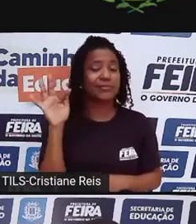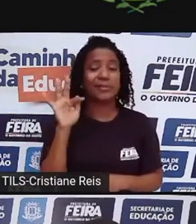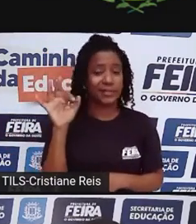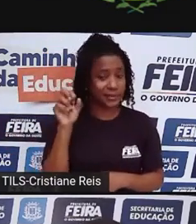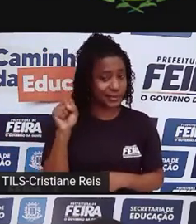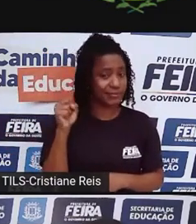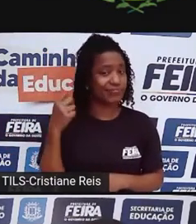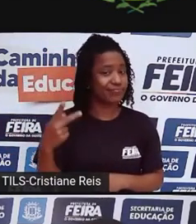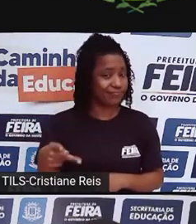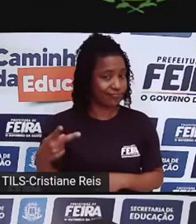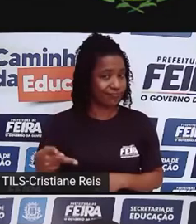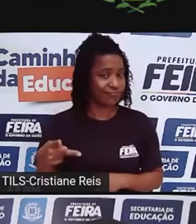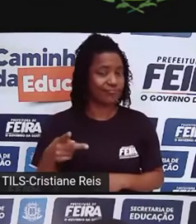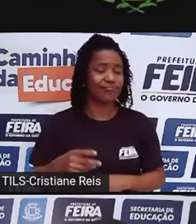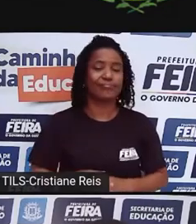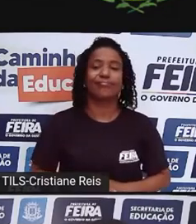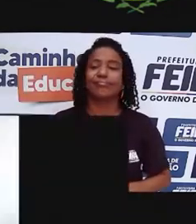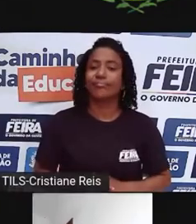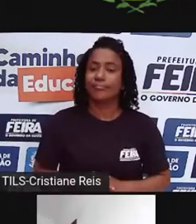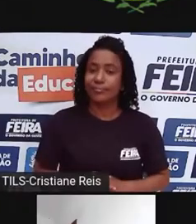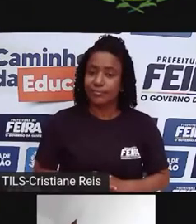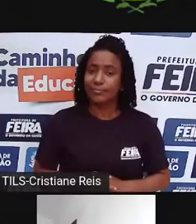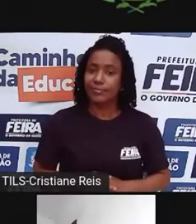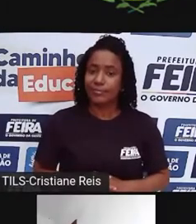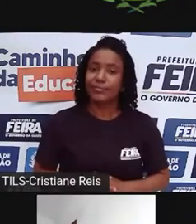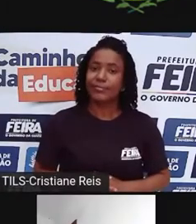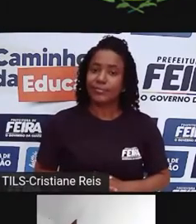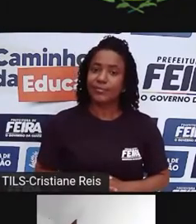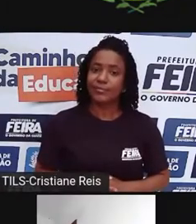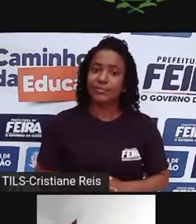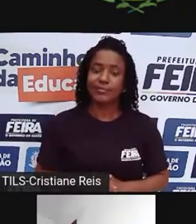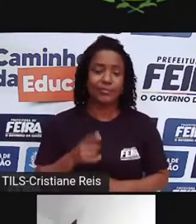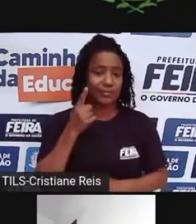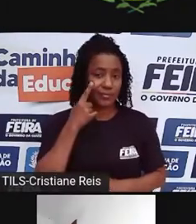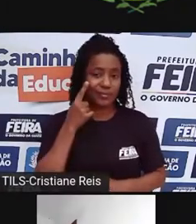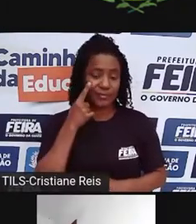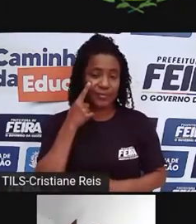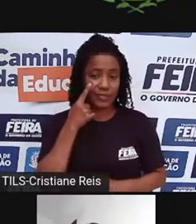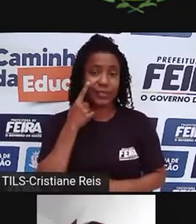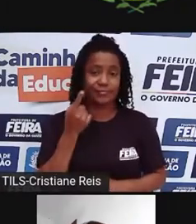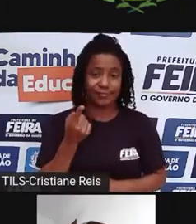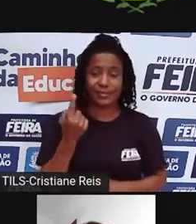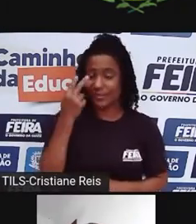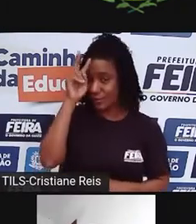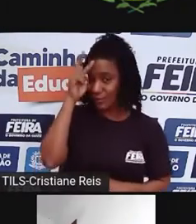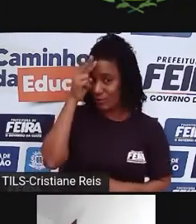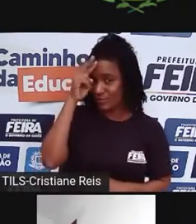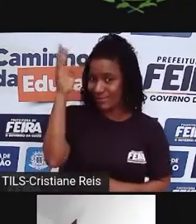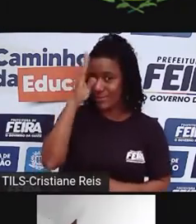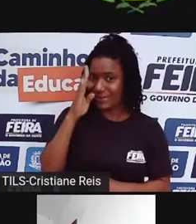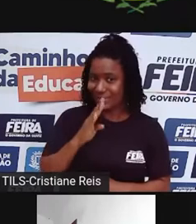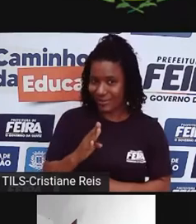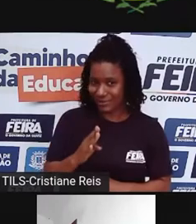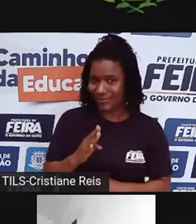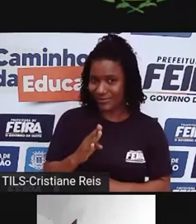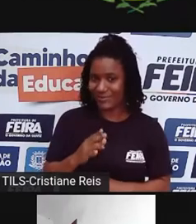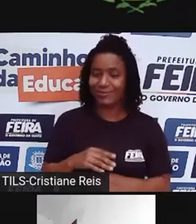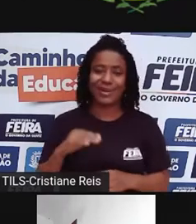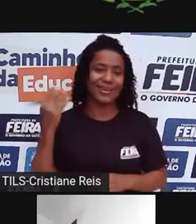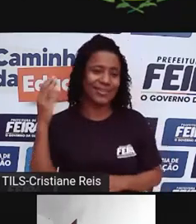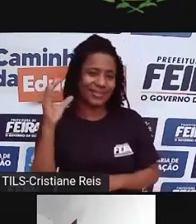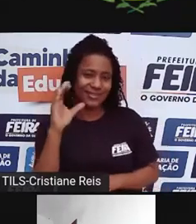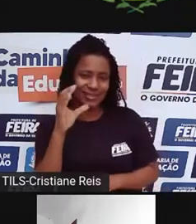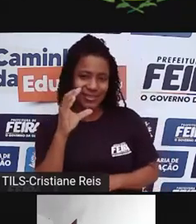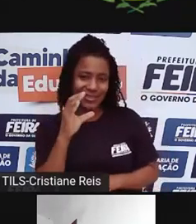Eu perguntei assim do ponto de vista da história do Brasil, mas eu super identifico, por exemplo, nos livros de ciência, quando fala de fruta, aí vai trazer maçã,